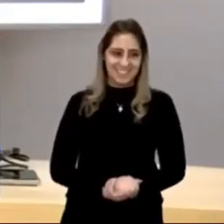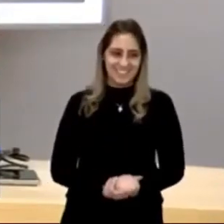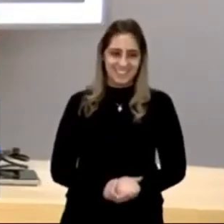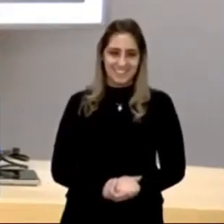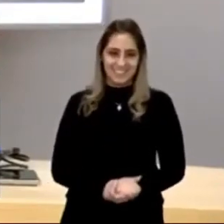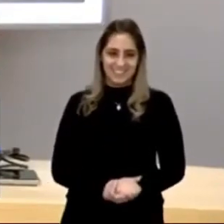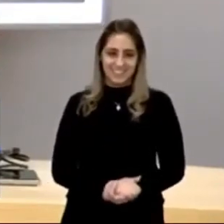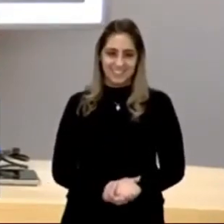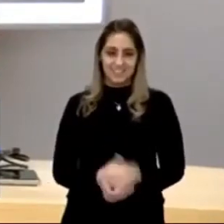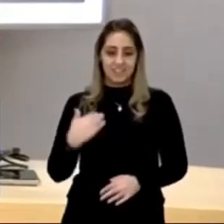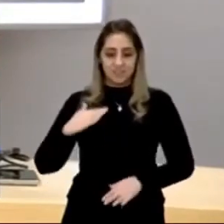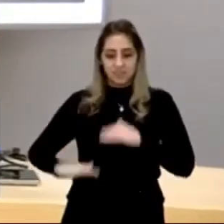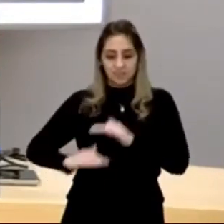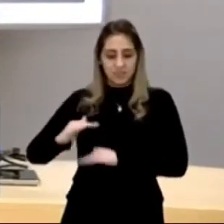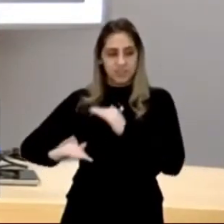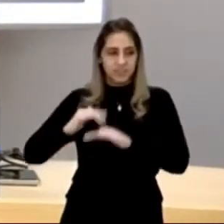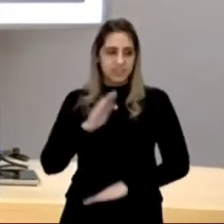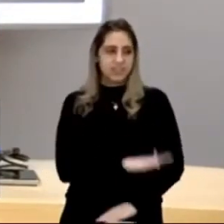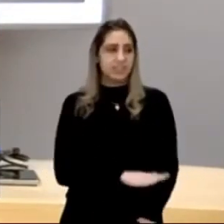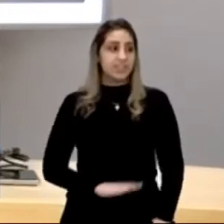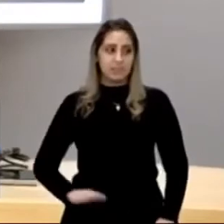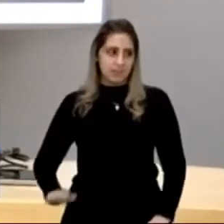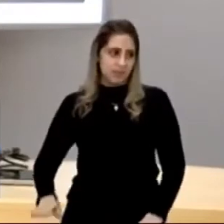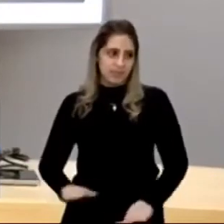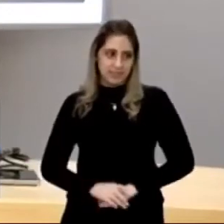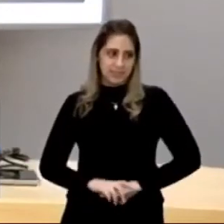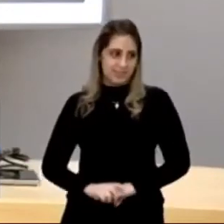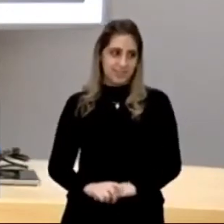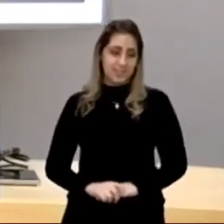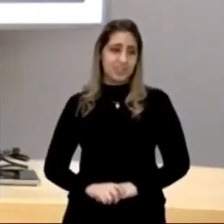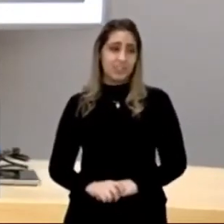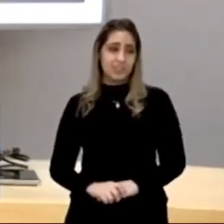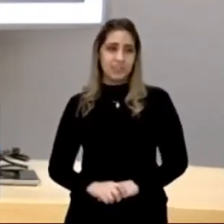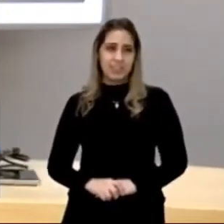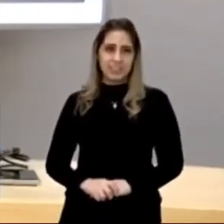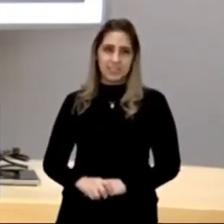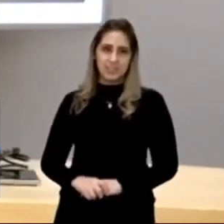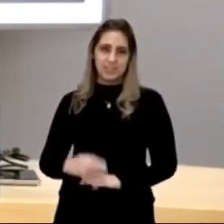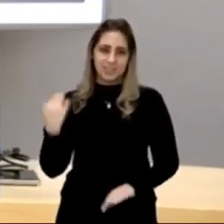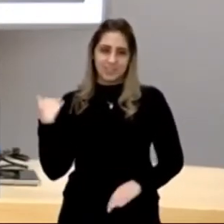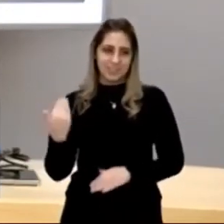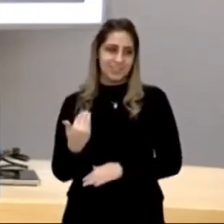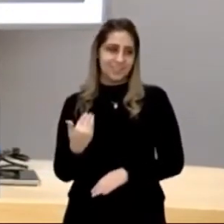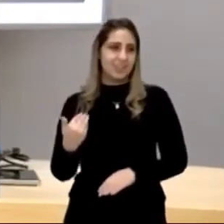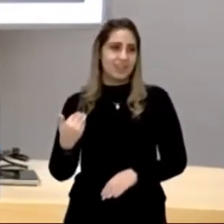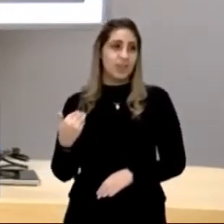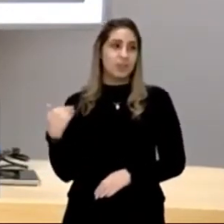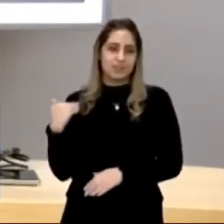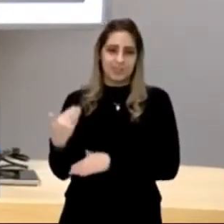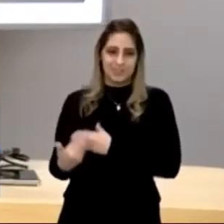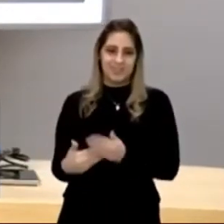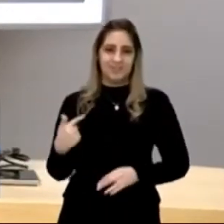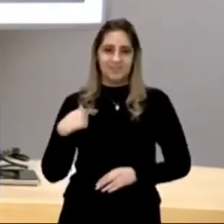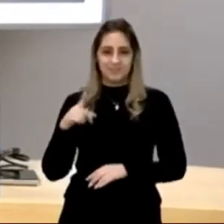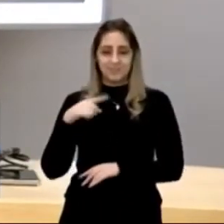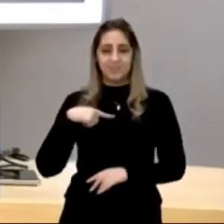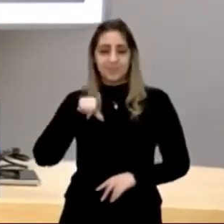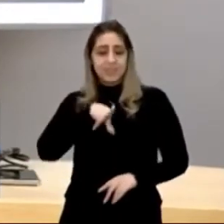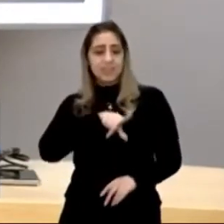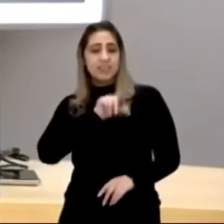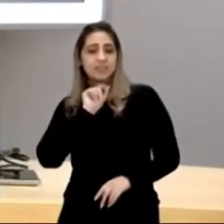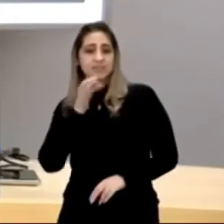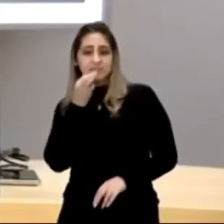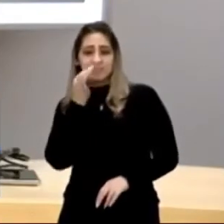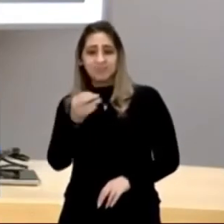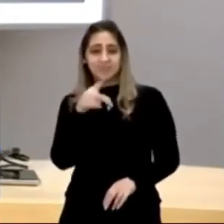a infância, a adolescência de um futuro historiador. só que foi a vida dele. Se ele escolhesse para